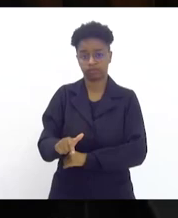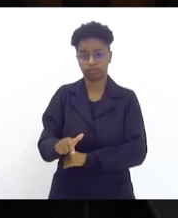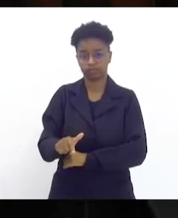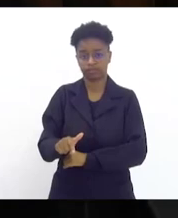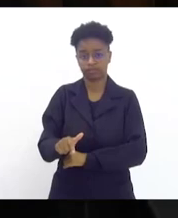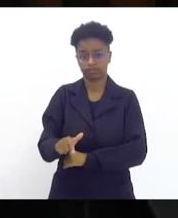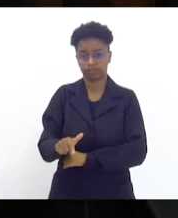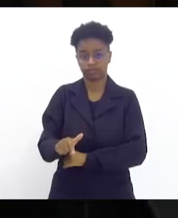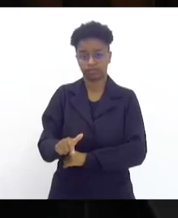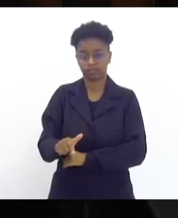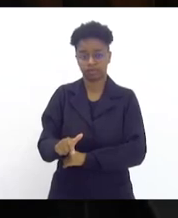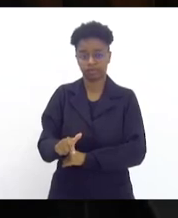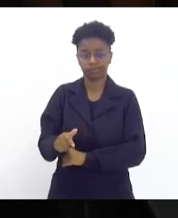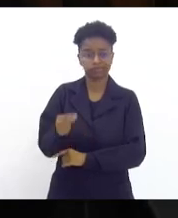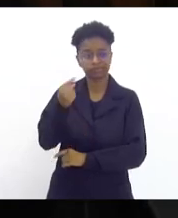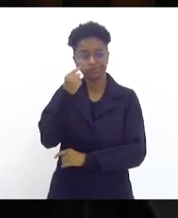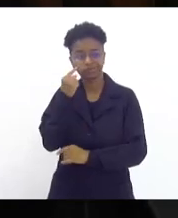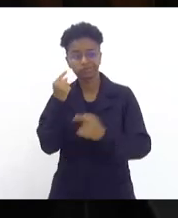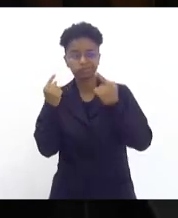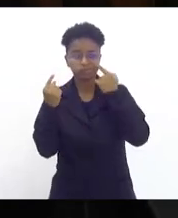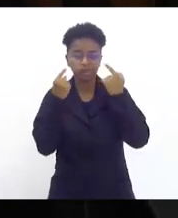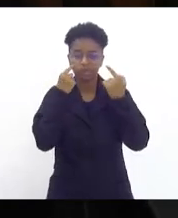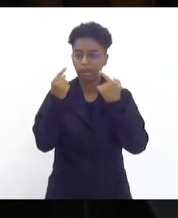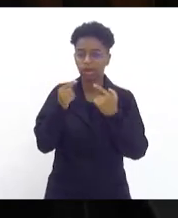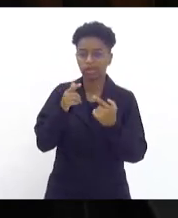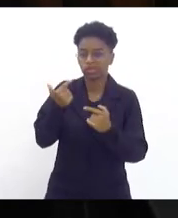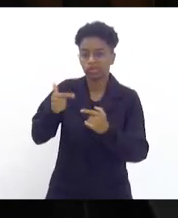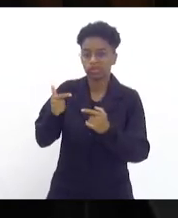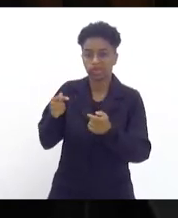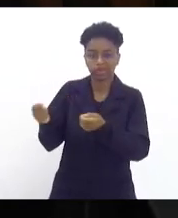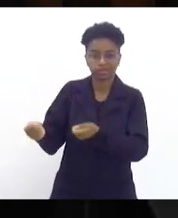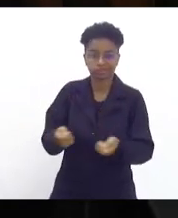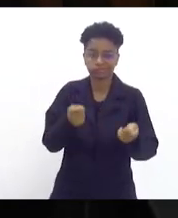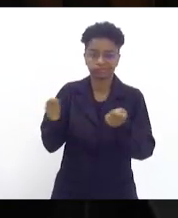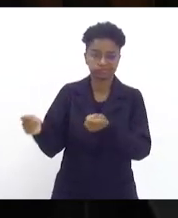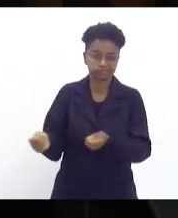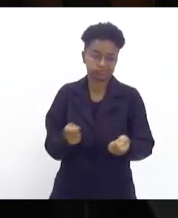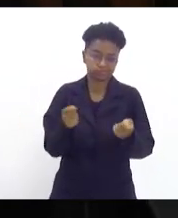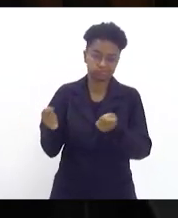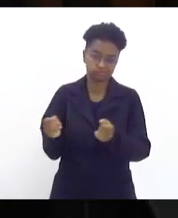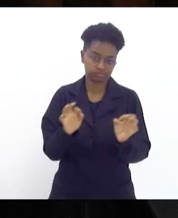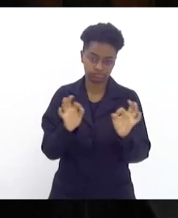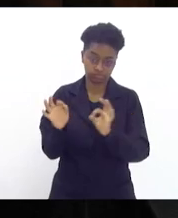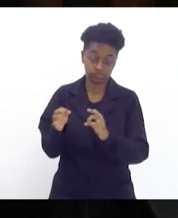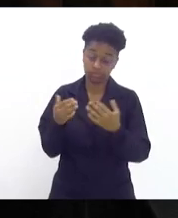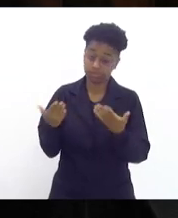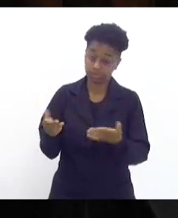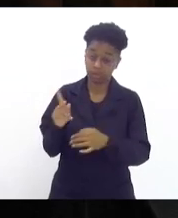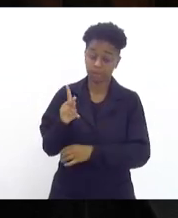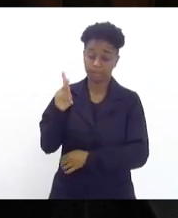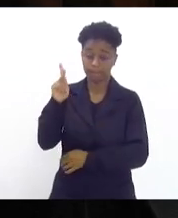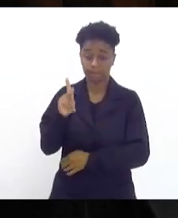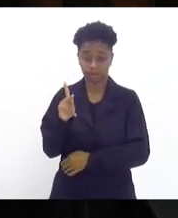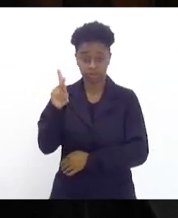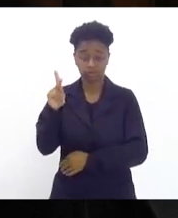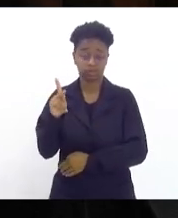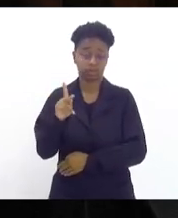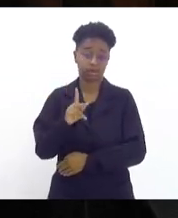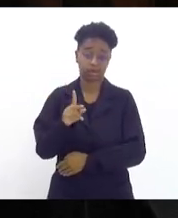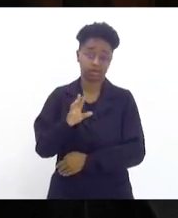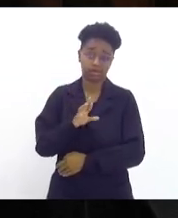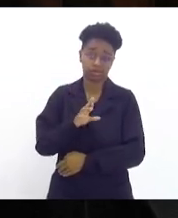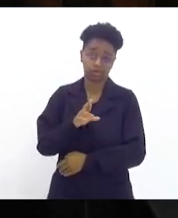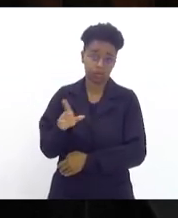esses ensaios não são feitos com regularidade. A Petrobras não é